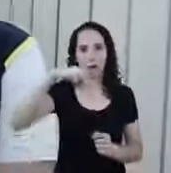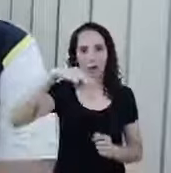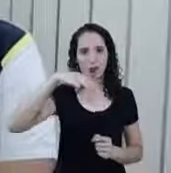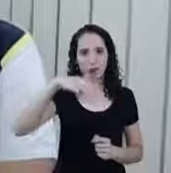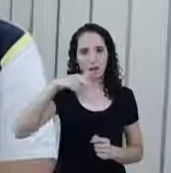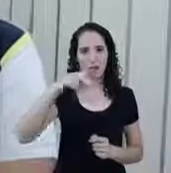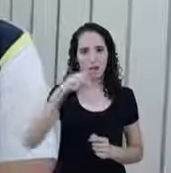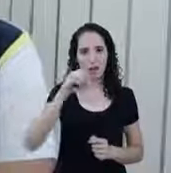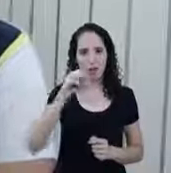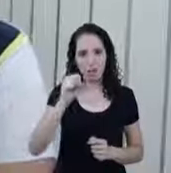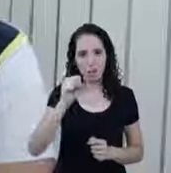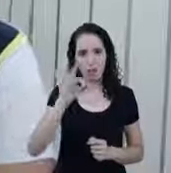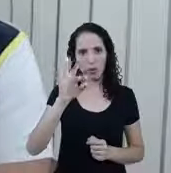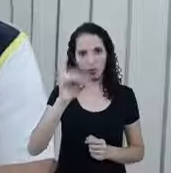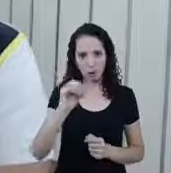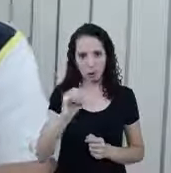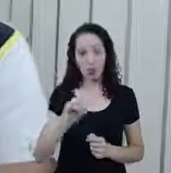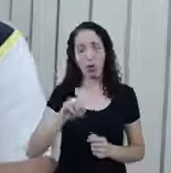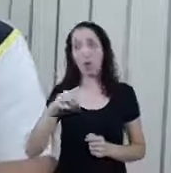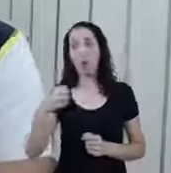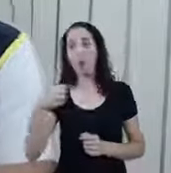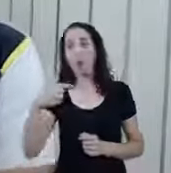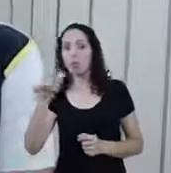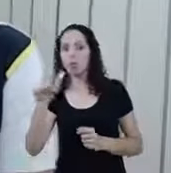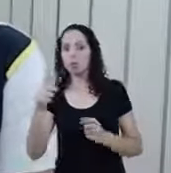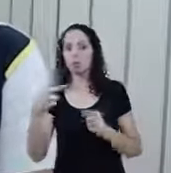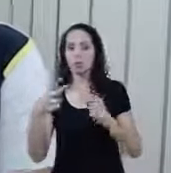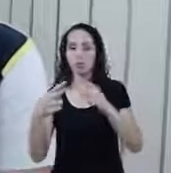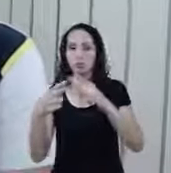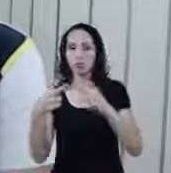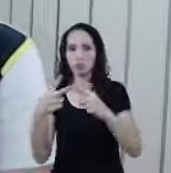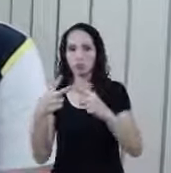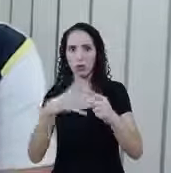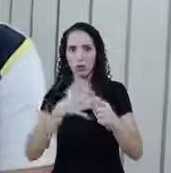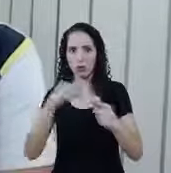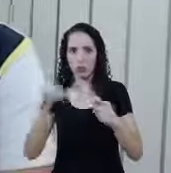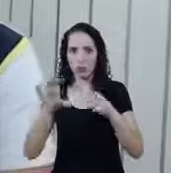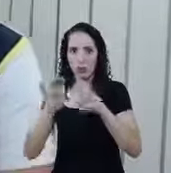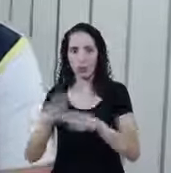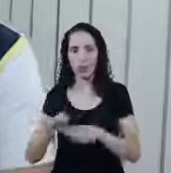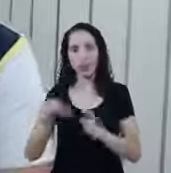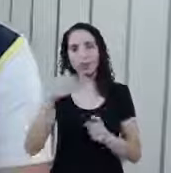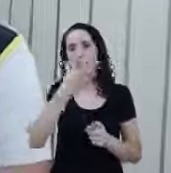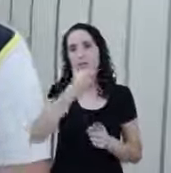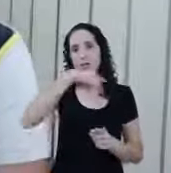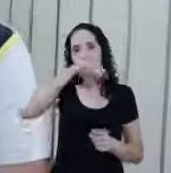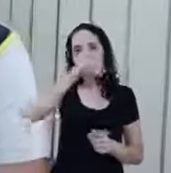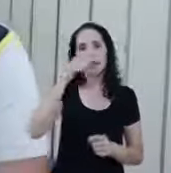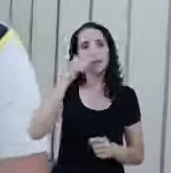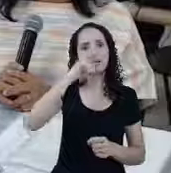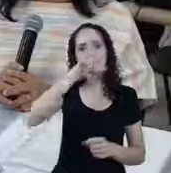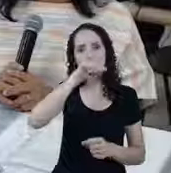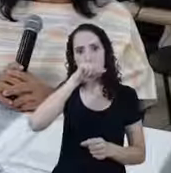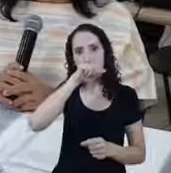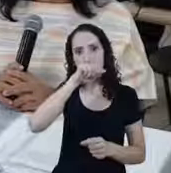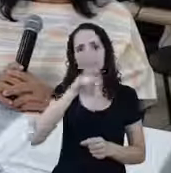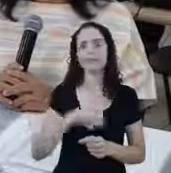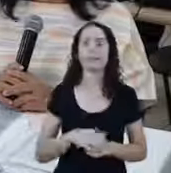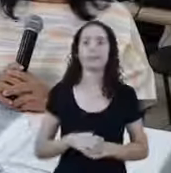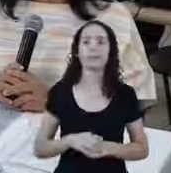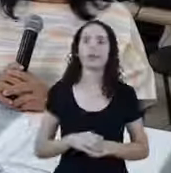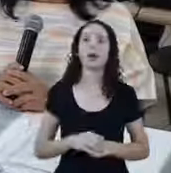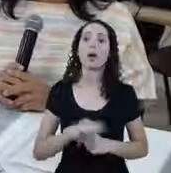dependentes Do pai e da mãe Esse filho de 18 anos Ele tem direito? Ele tem direito Se